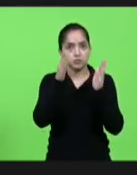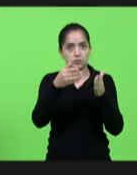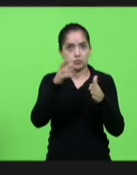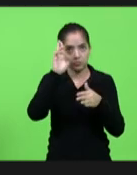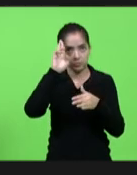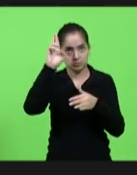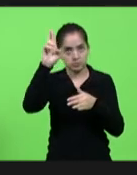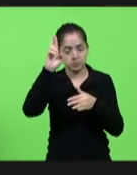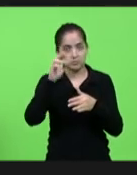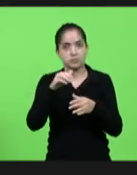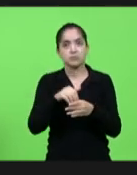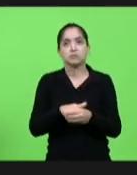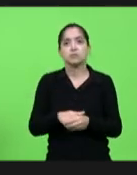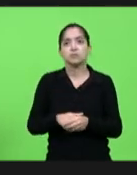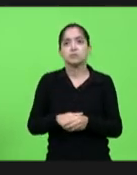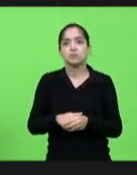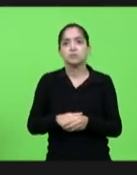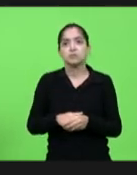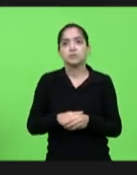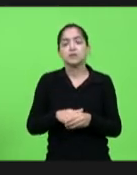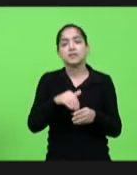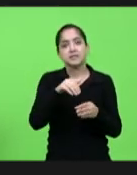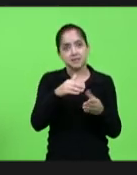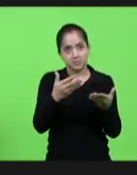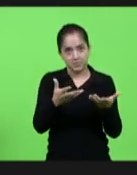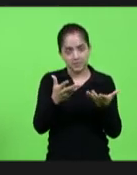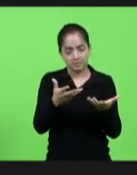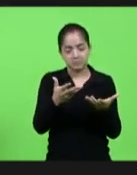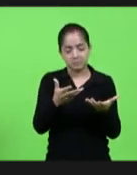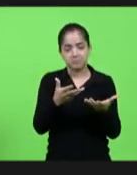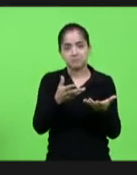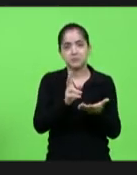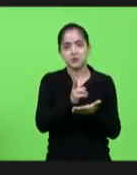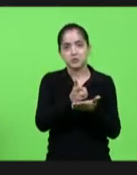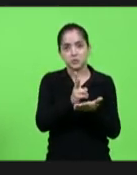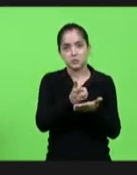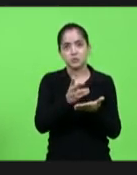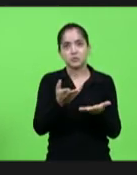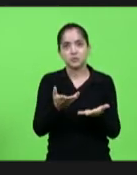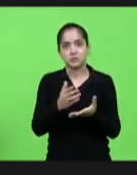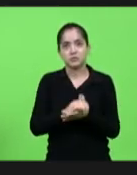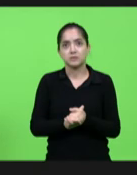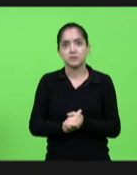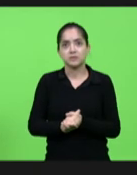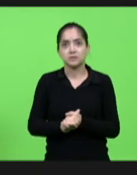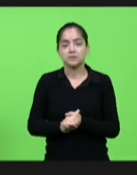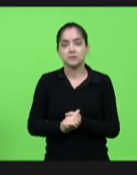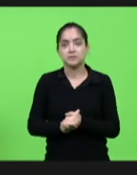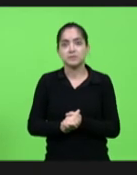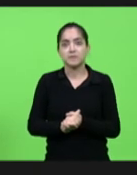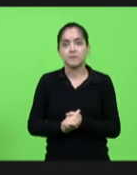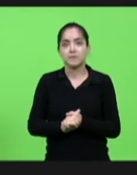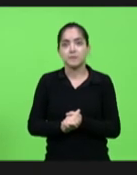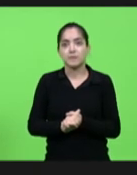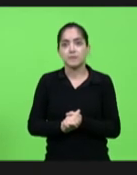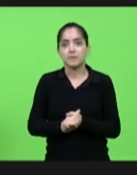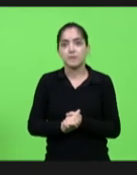voto é seu eu voto também é seu tá bom com certeza o voto é teu